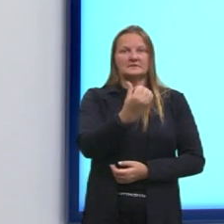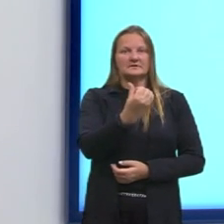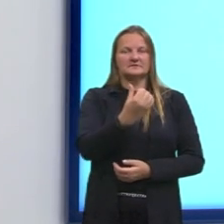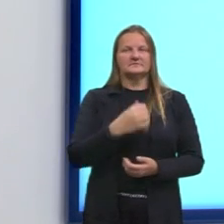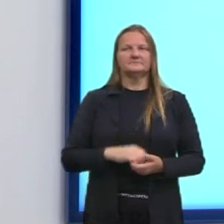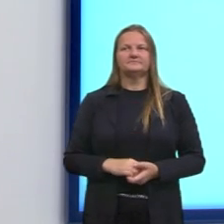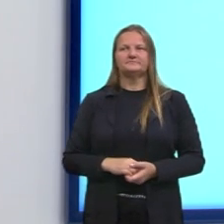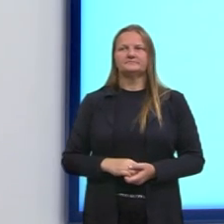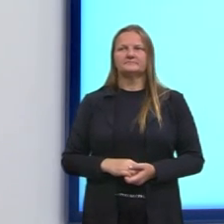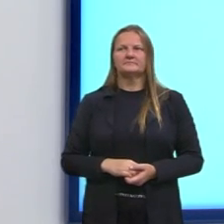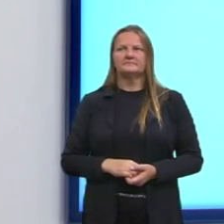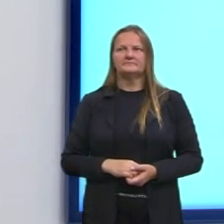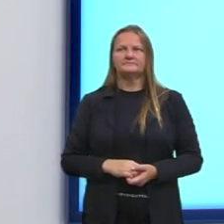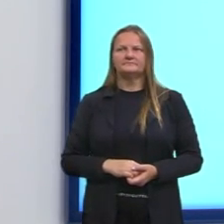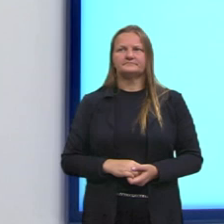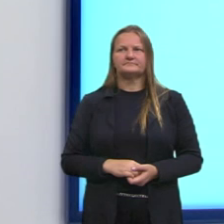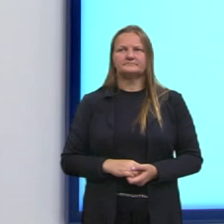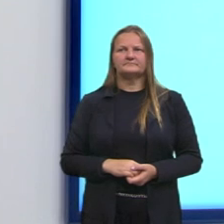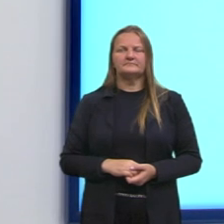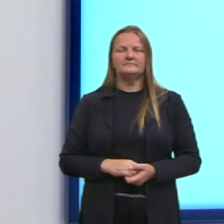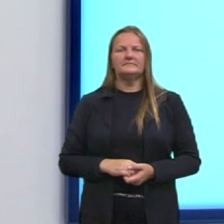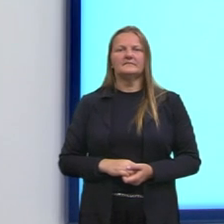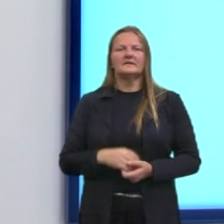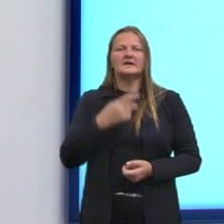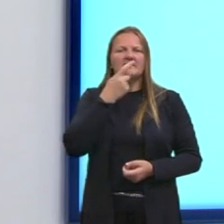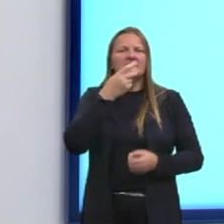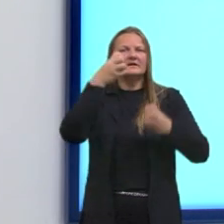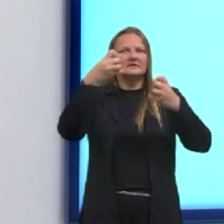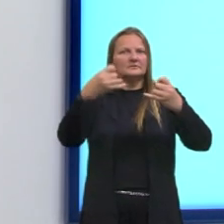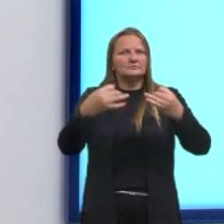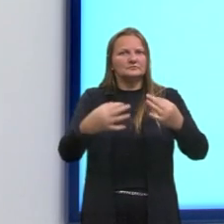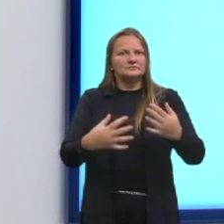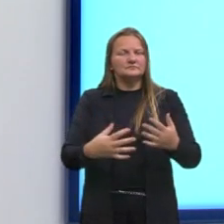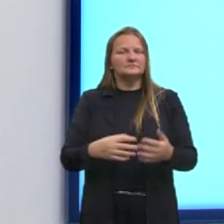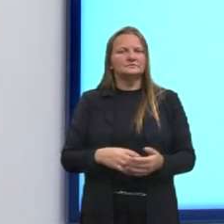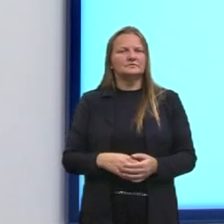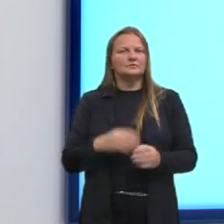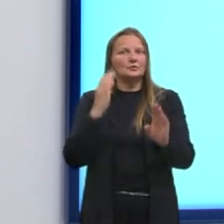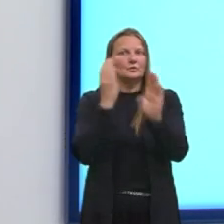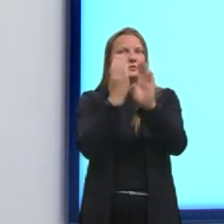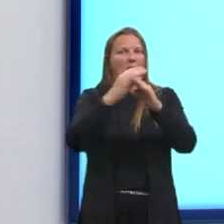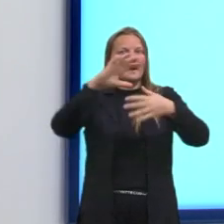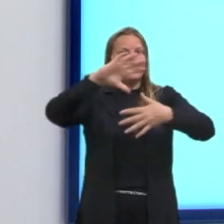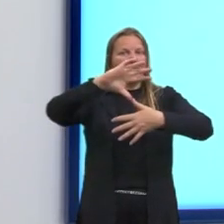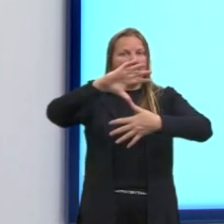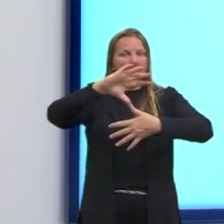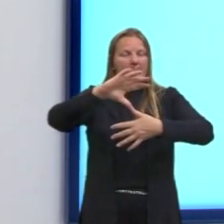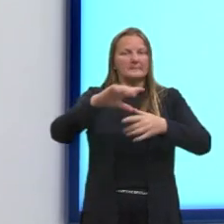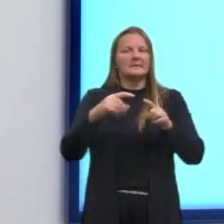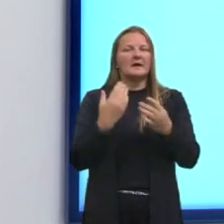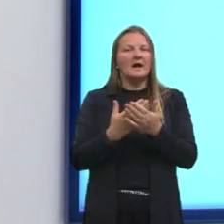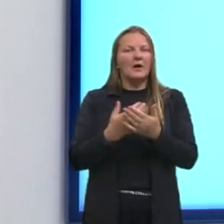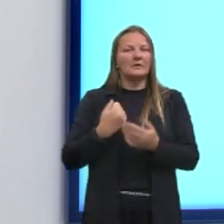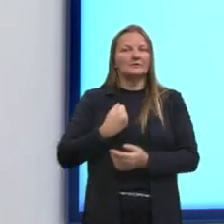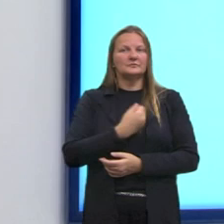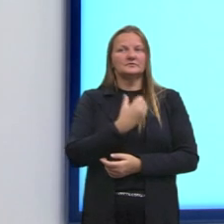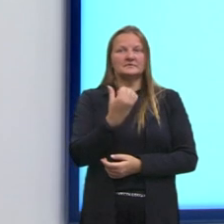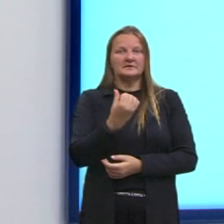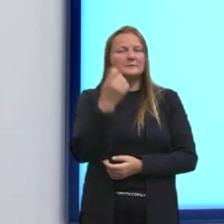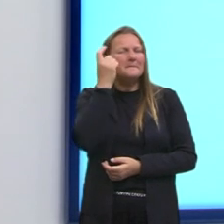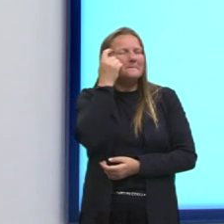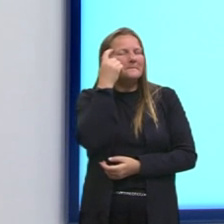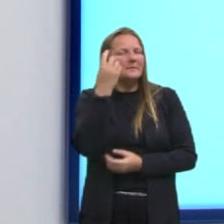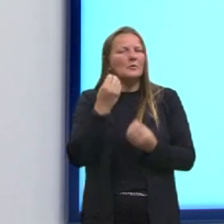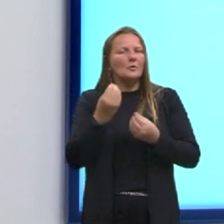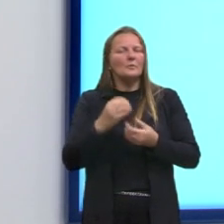ela foi uma aula que, bom, já que nós falamos ali no Renascimento sobre o descobrimento das Américas, era importante também olhar e pensar